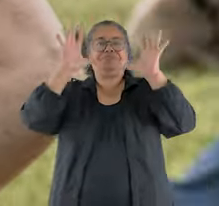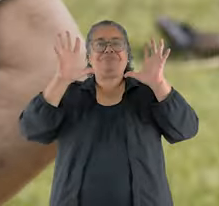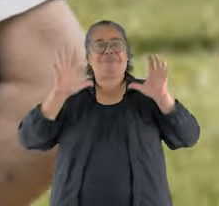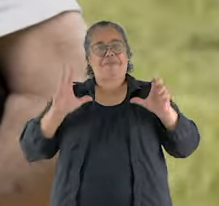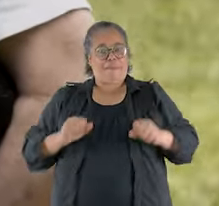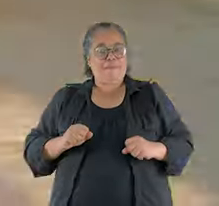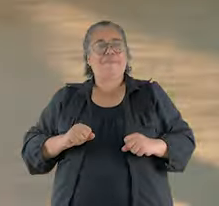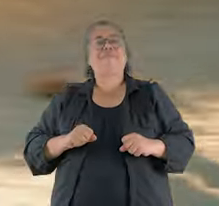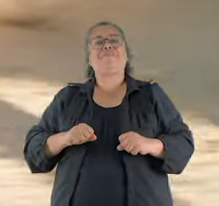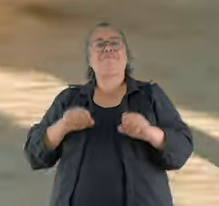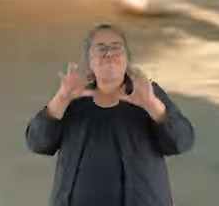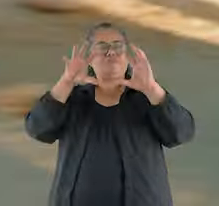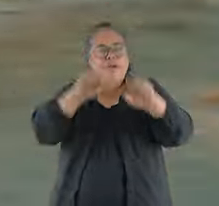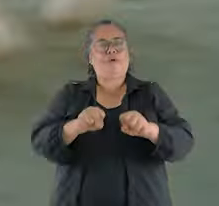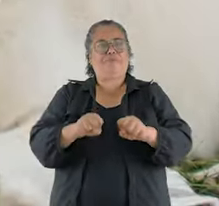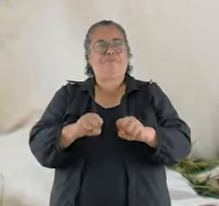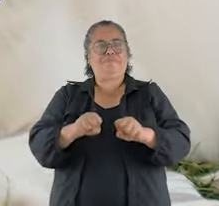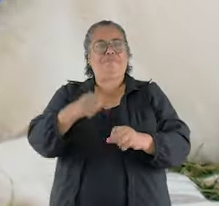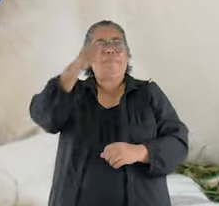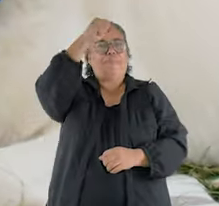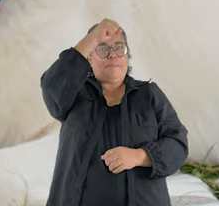dessa galerinha que é animal.